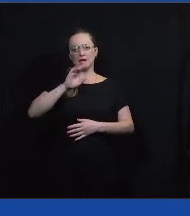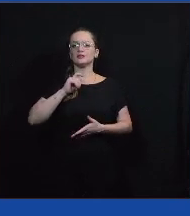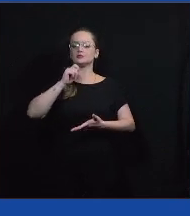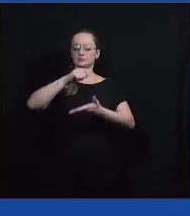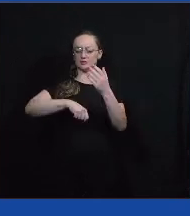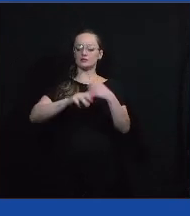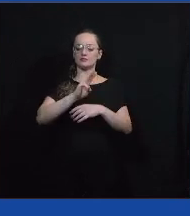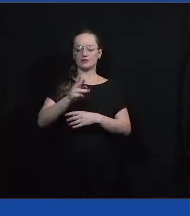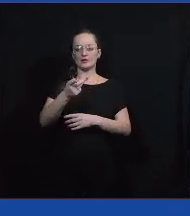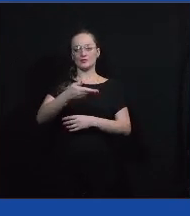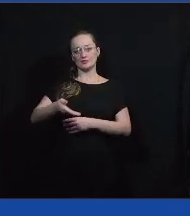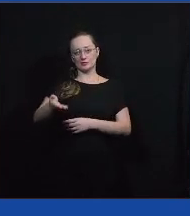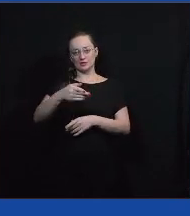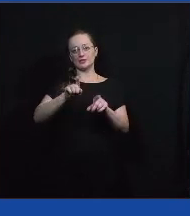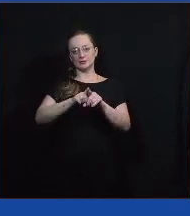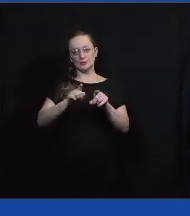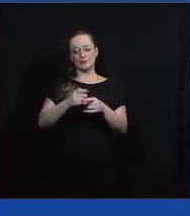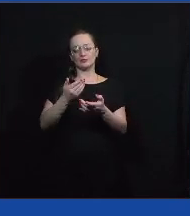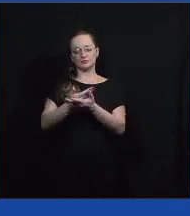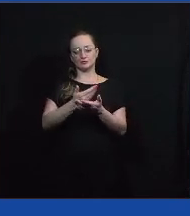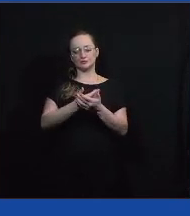site de vocês e vou estar sempre estudando.